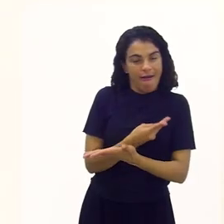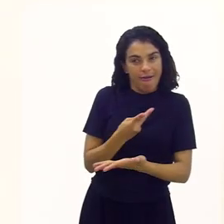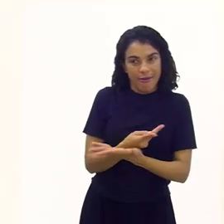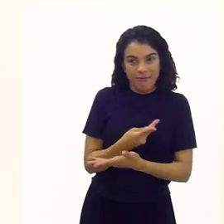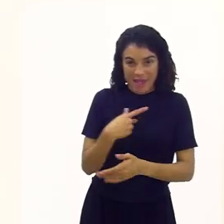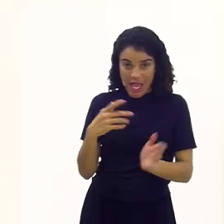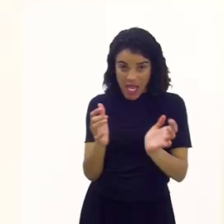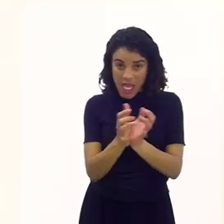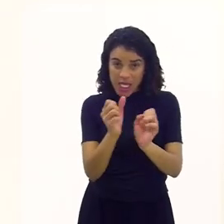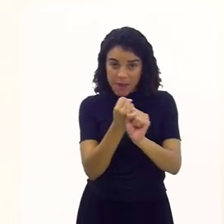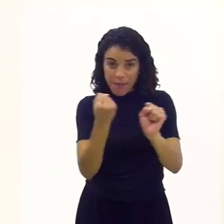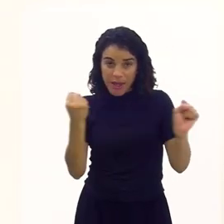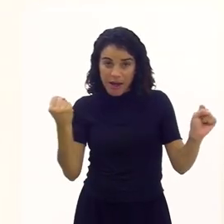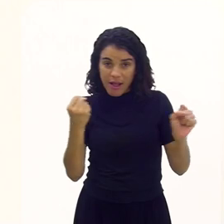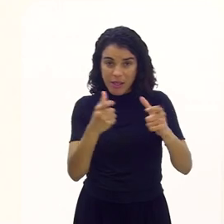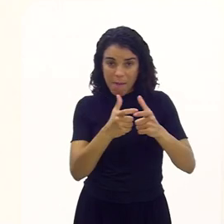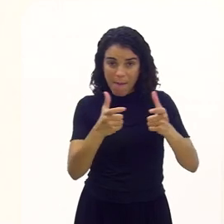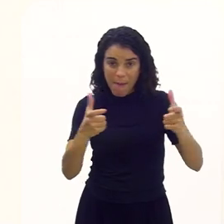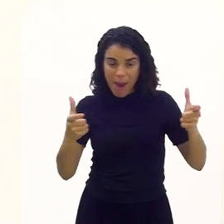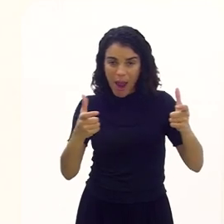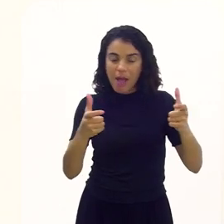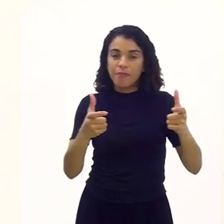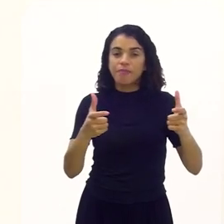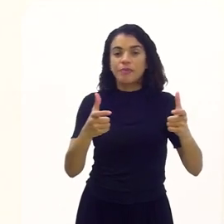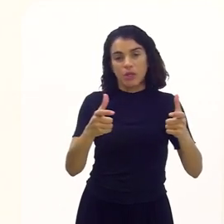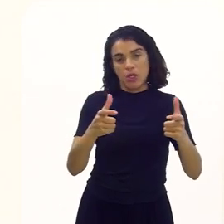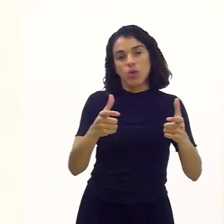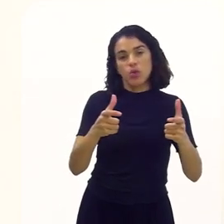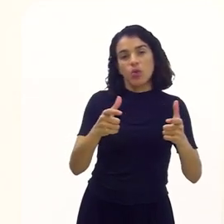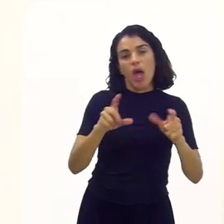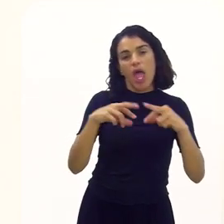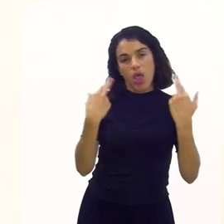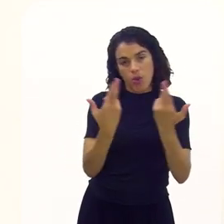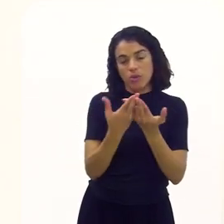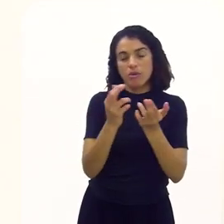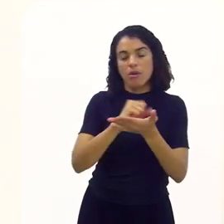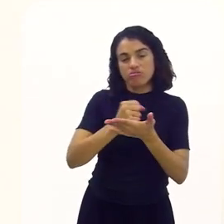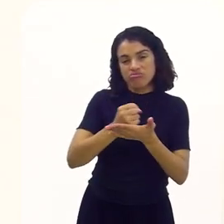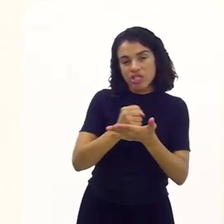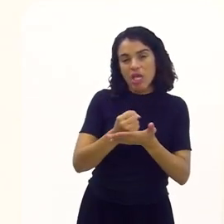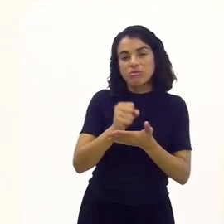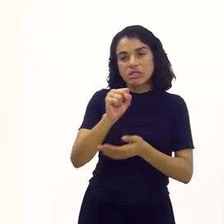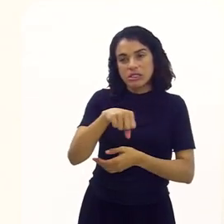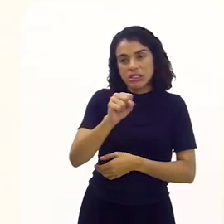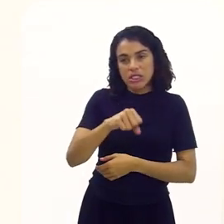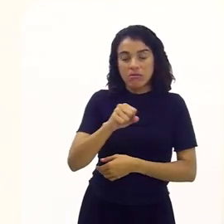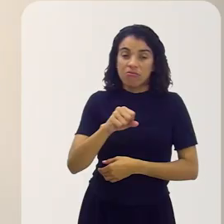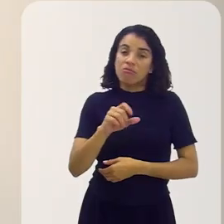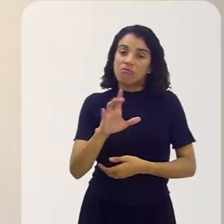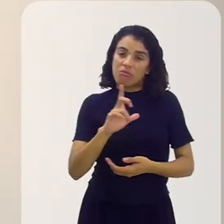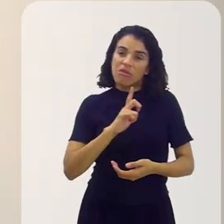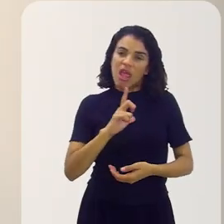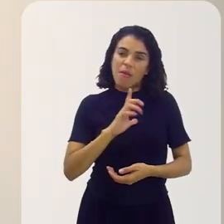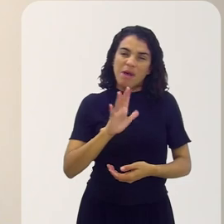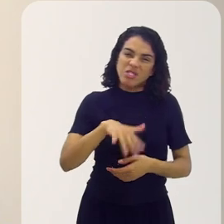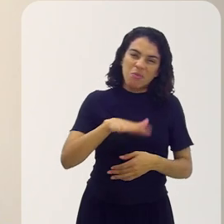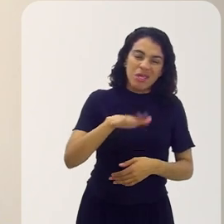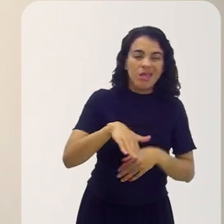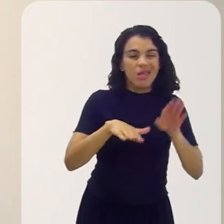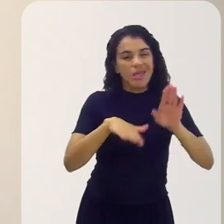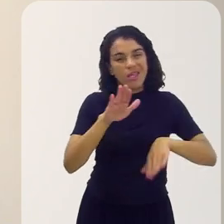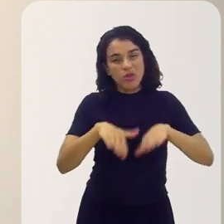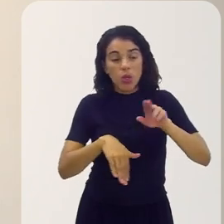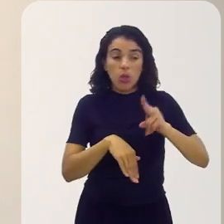exemplo, você me falou que a equipe é grande. Na game jam normalmente fica entre duas, tem gente que faz sozinho,